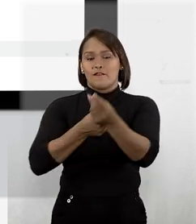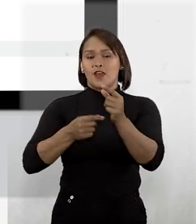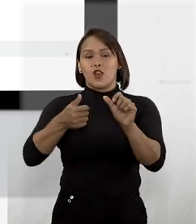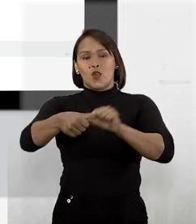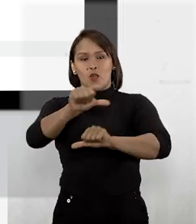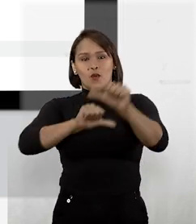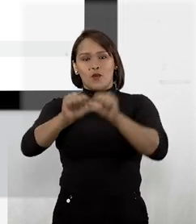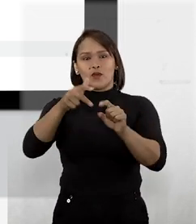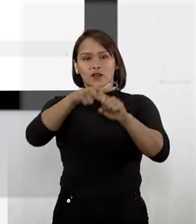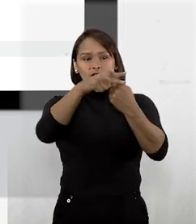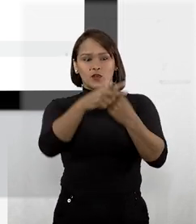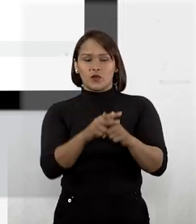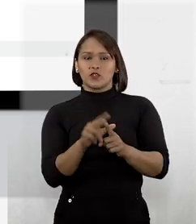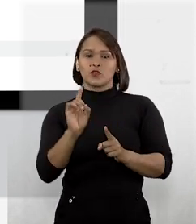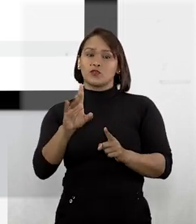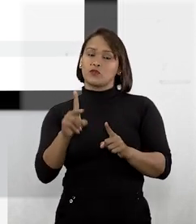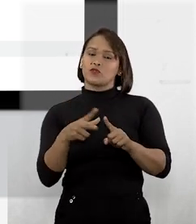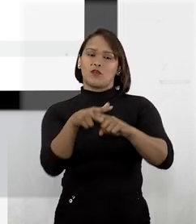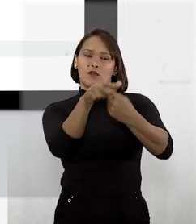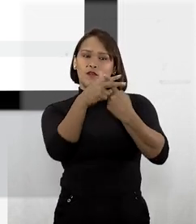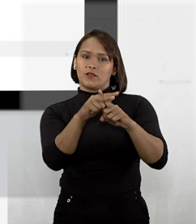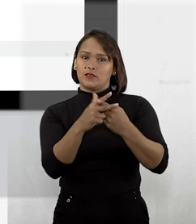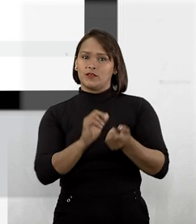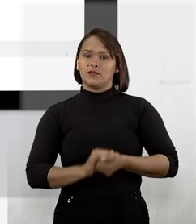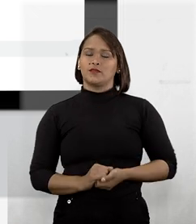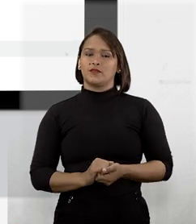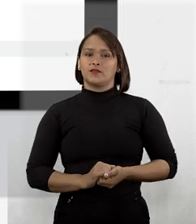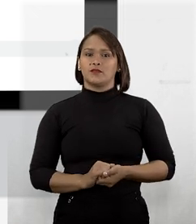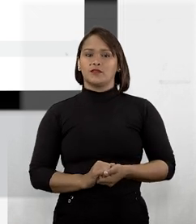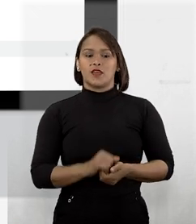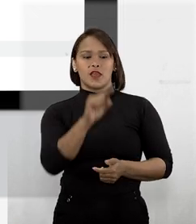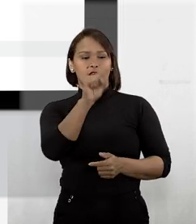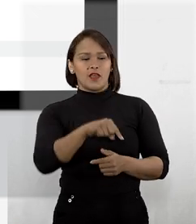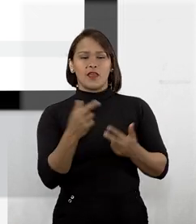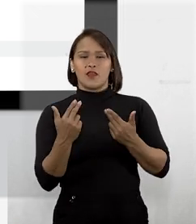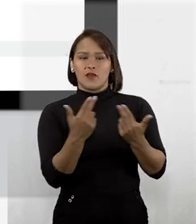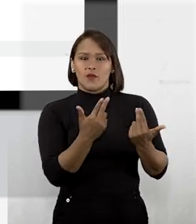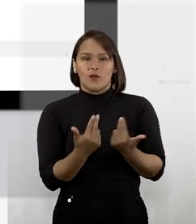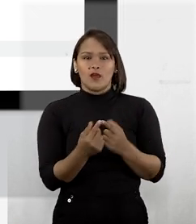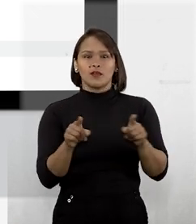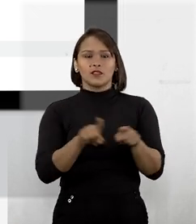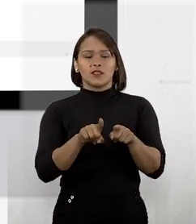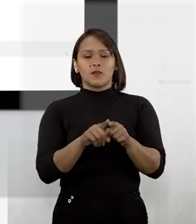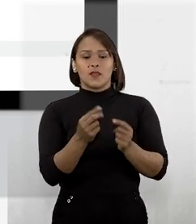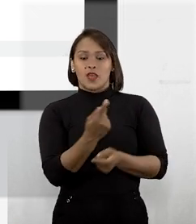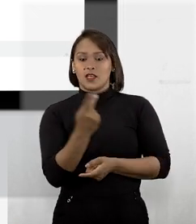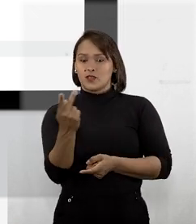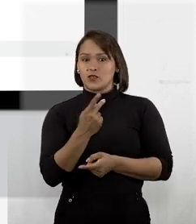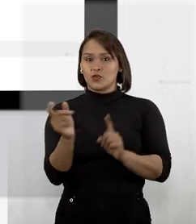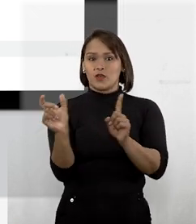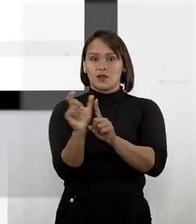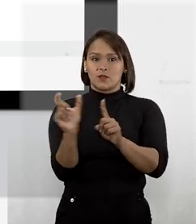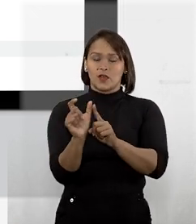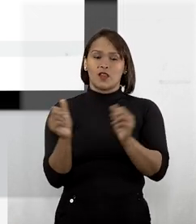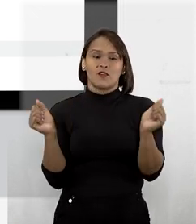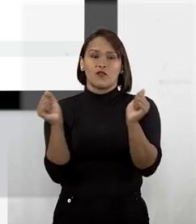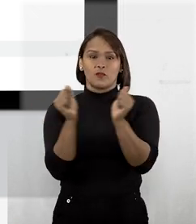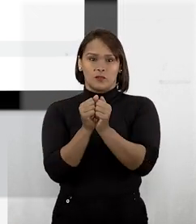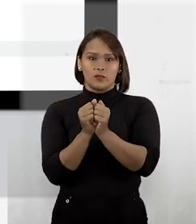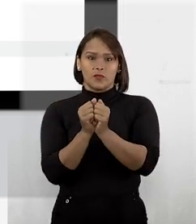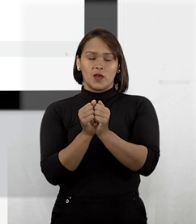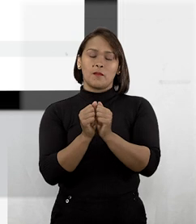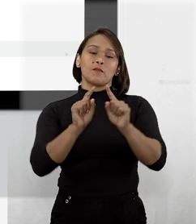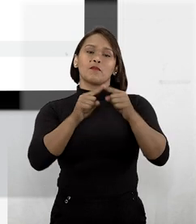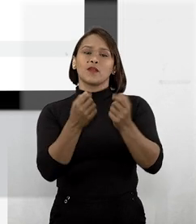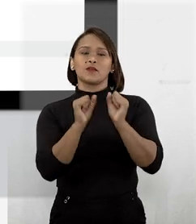CORRIGIDO ou CORRIGIDA. Em casos como este, no qual as duas palavras estão próximas,